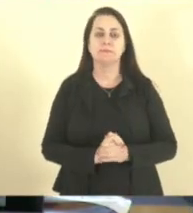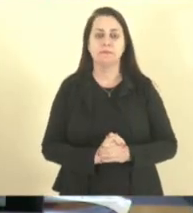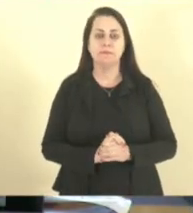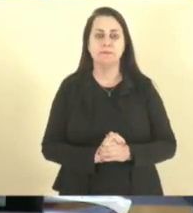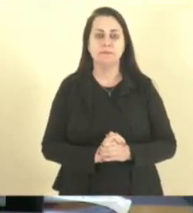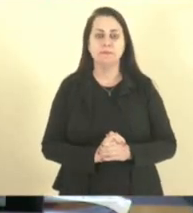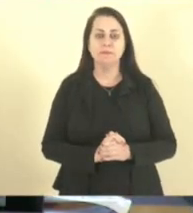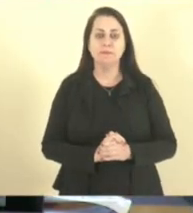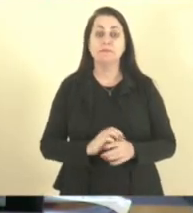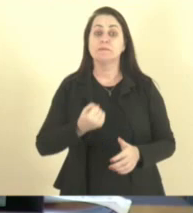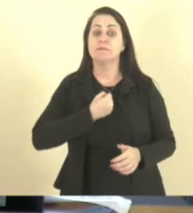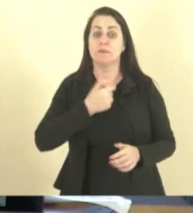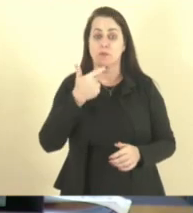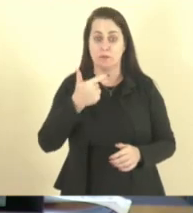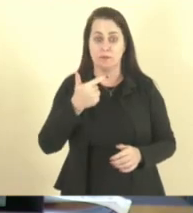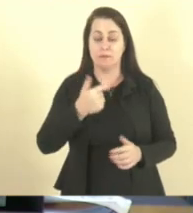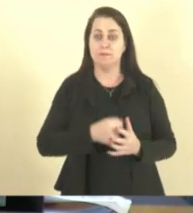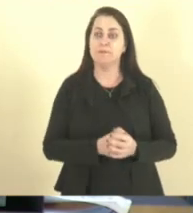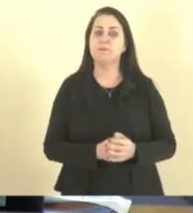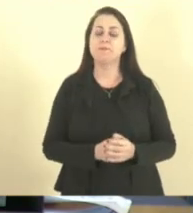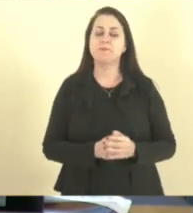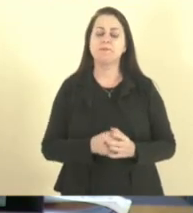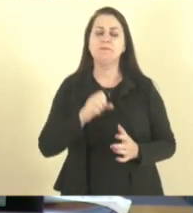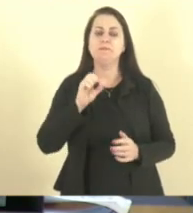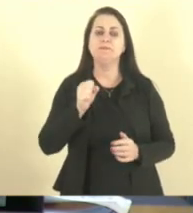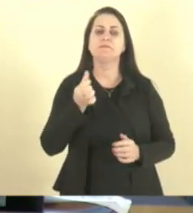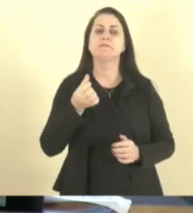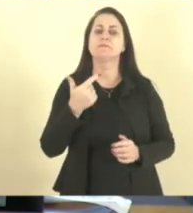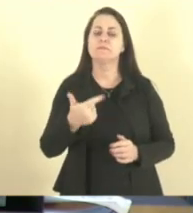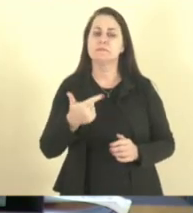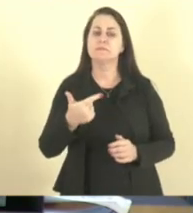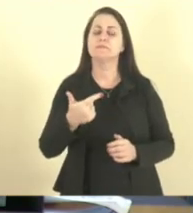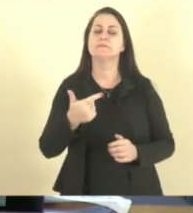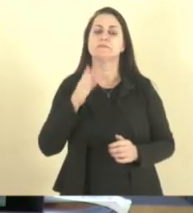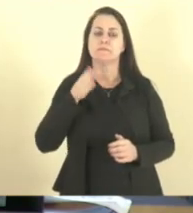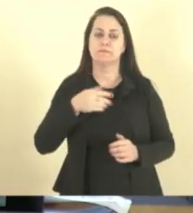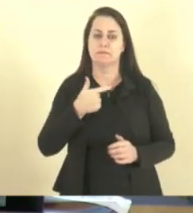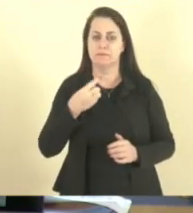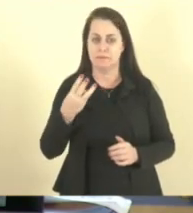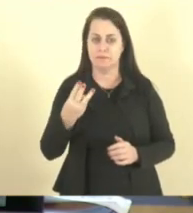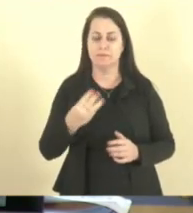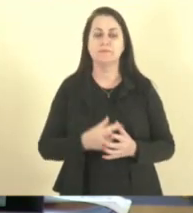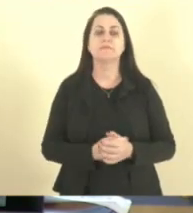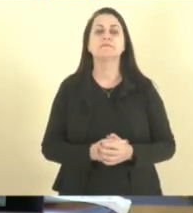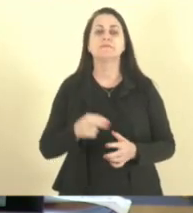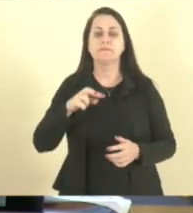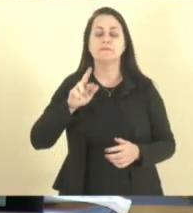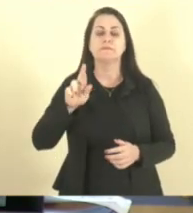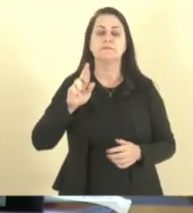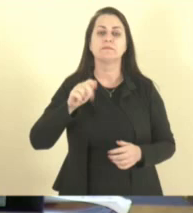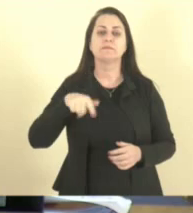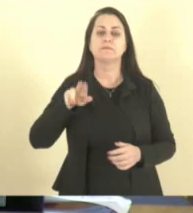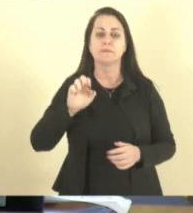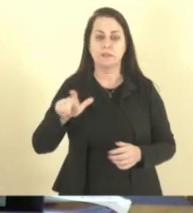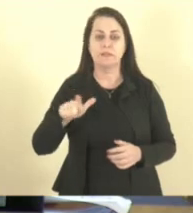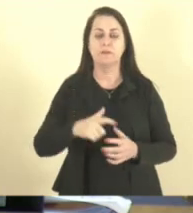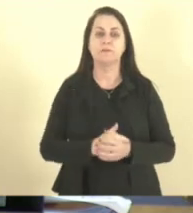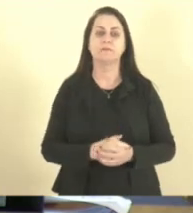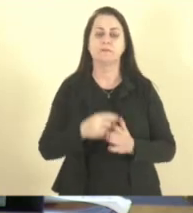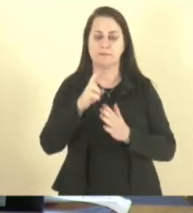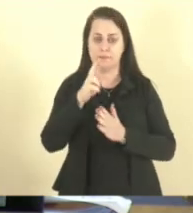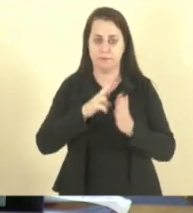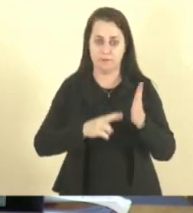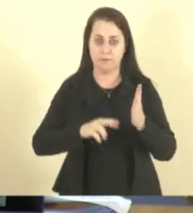O item 2 da pauta, proé de Lei 862, de 23, de autoria da deputada Raquel Lessa, ao relator, deputado Lucas Caramussa.